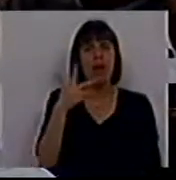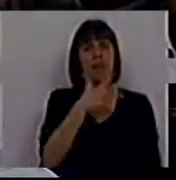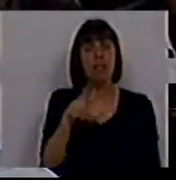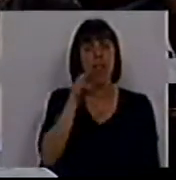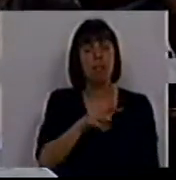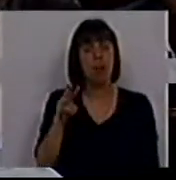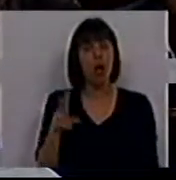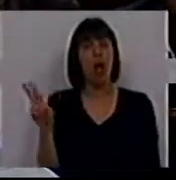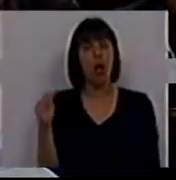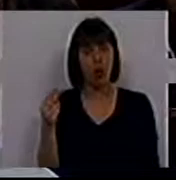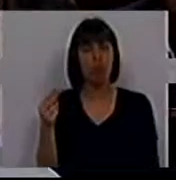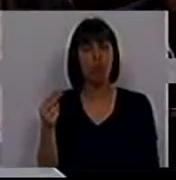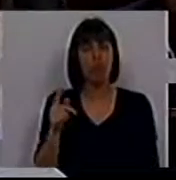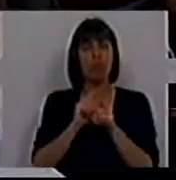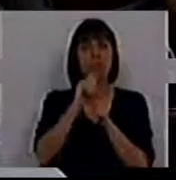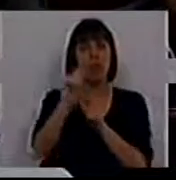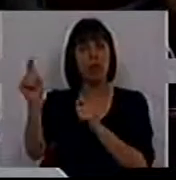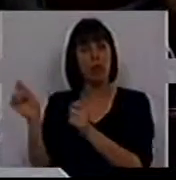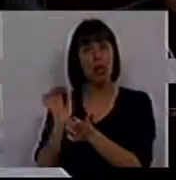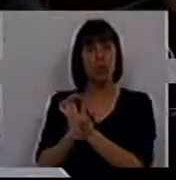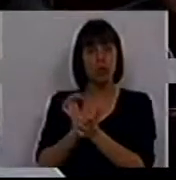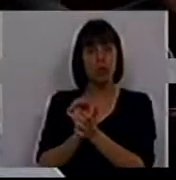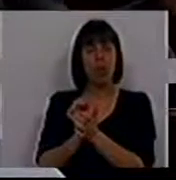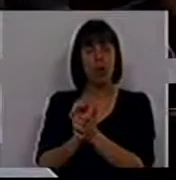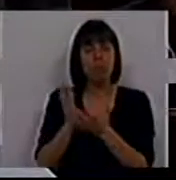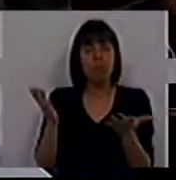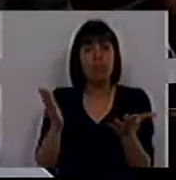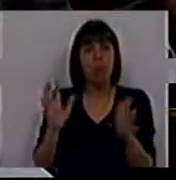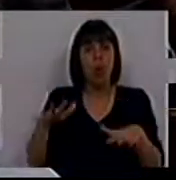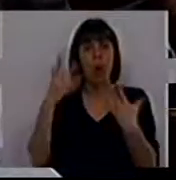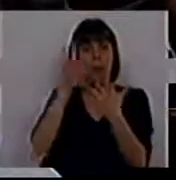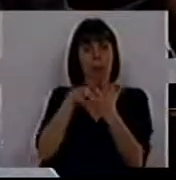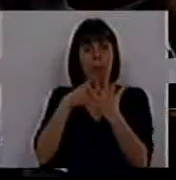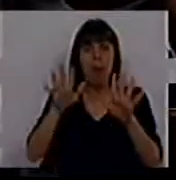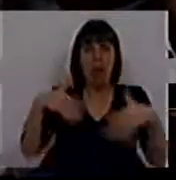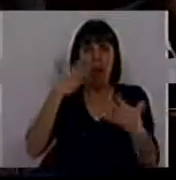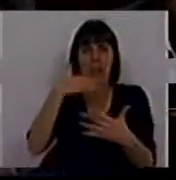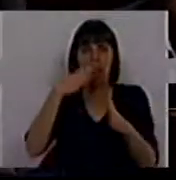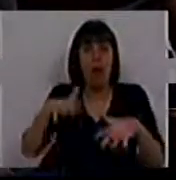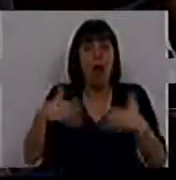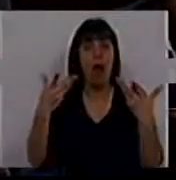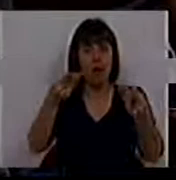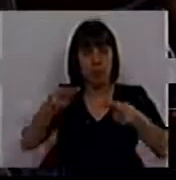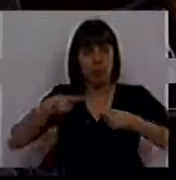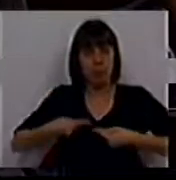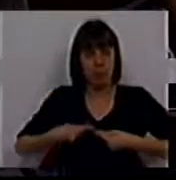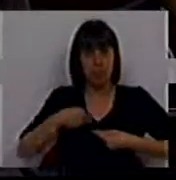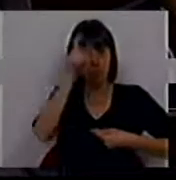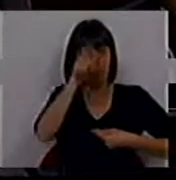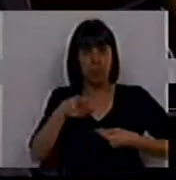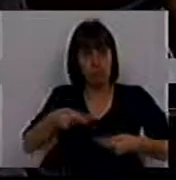100 milhões de euros em prestações sociais. Portanto, qualquer planozinho que o Sr. nos venha aqui